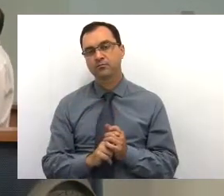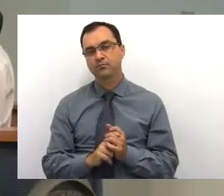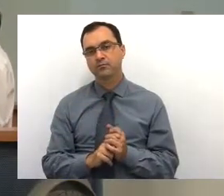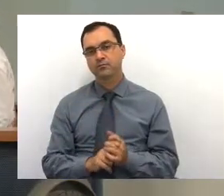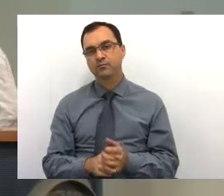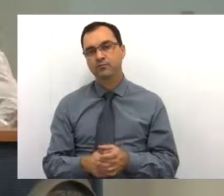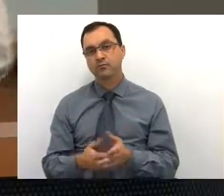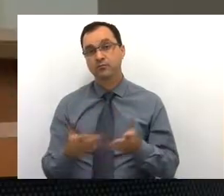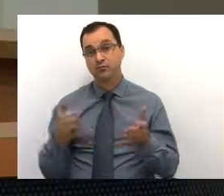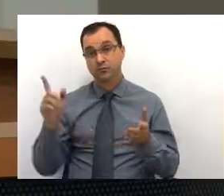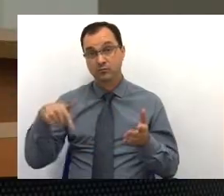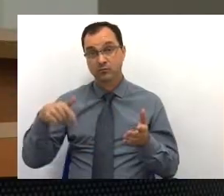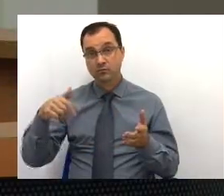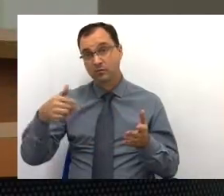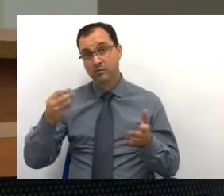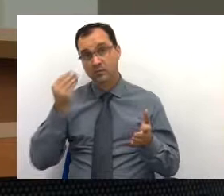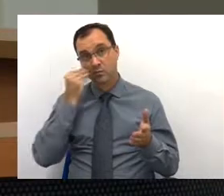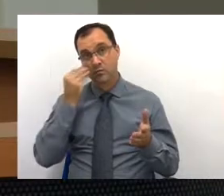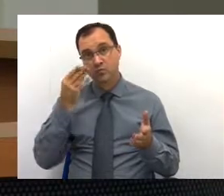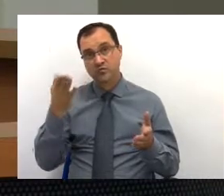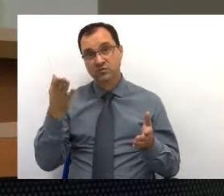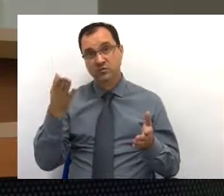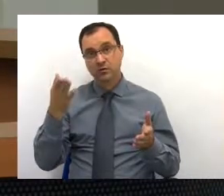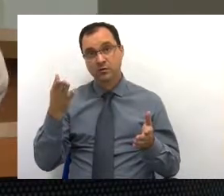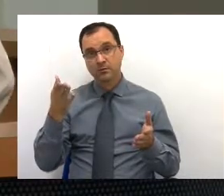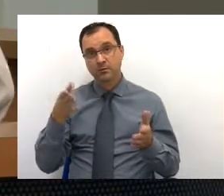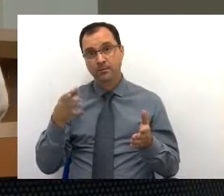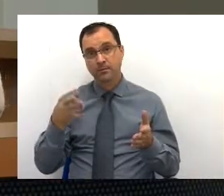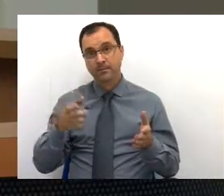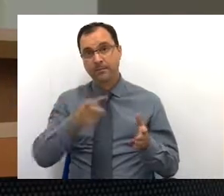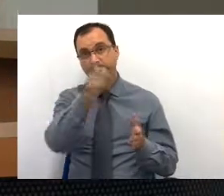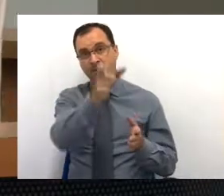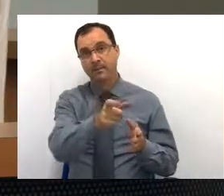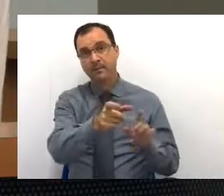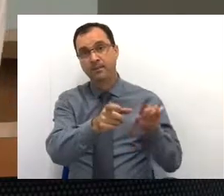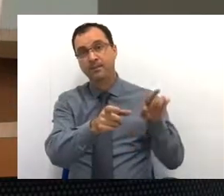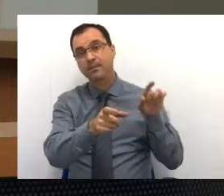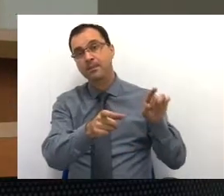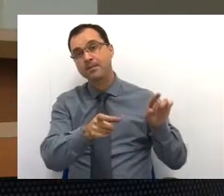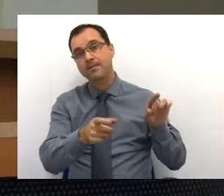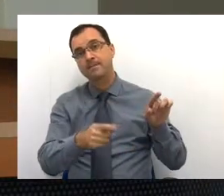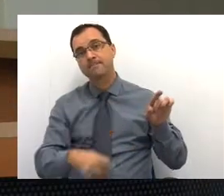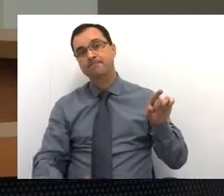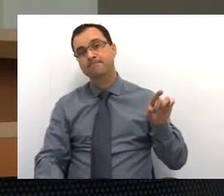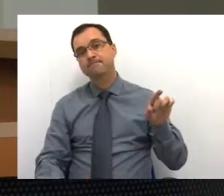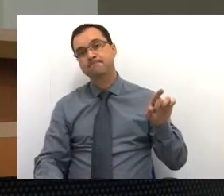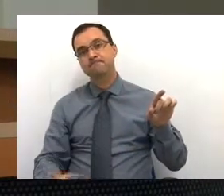Então, esse é um demonstrativo referente ao